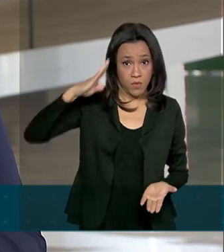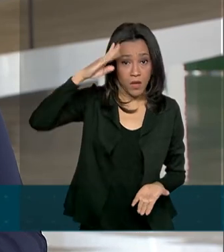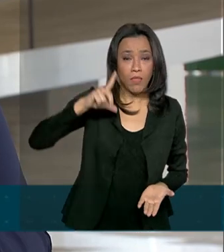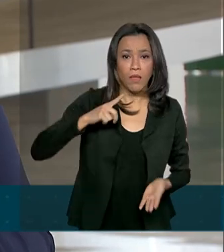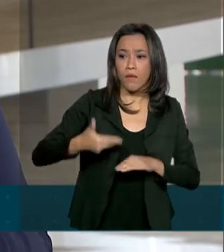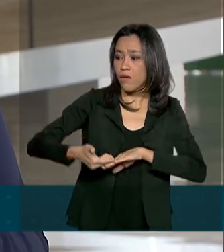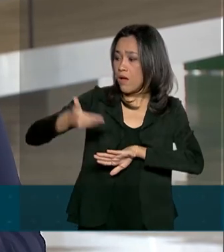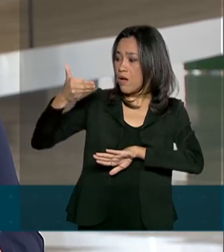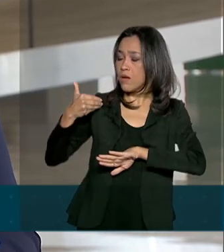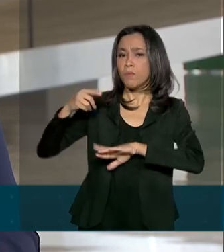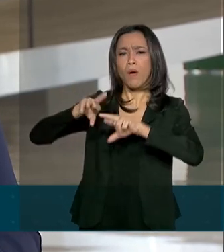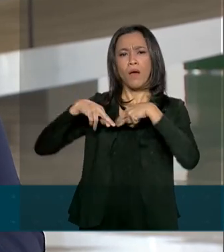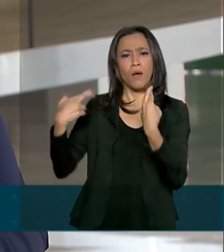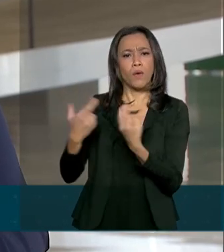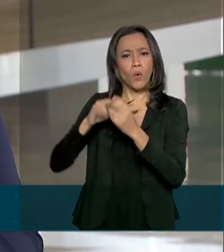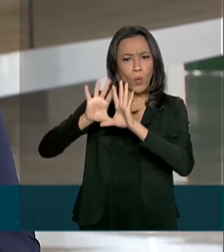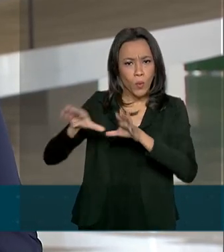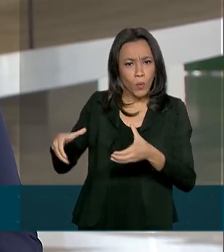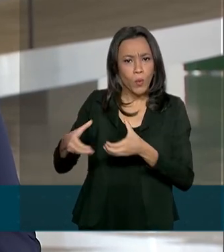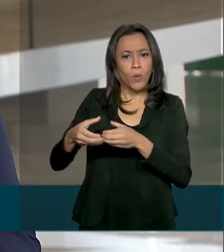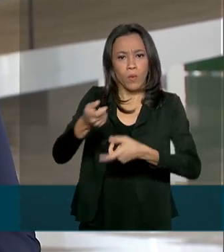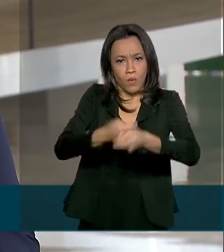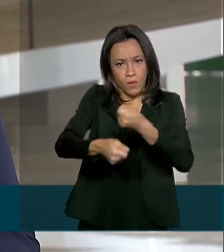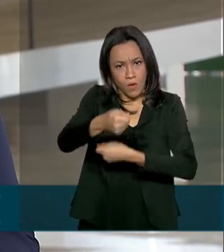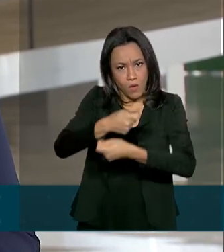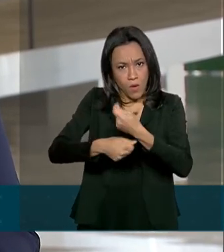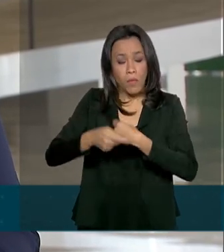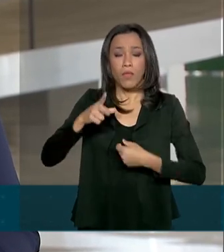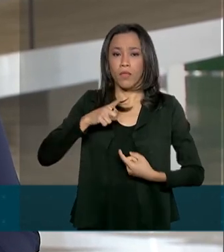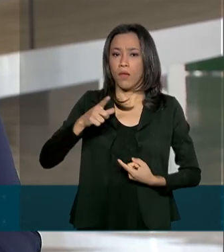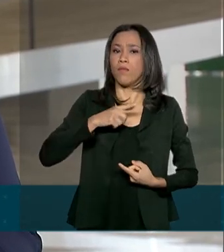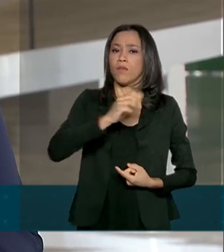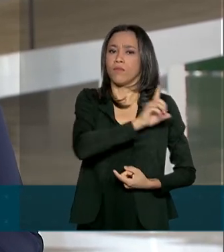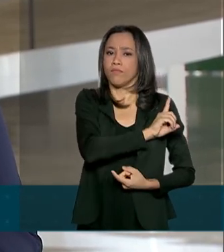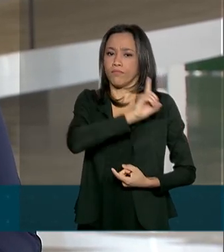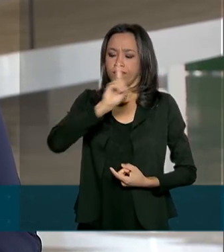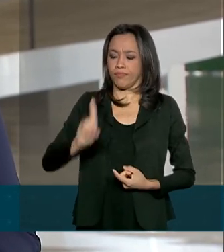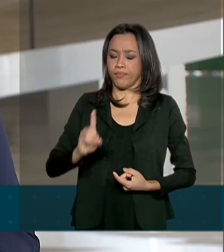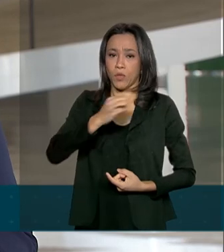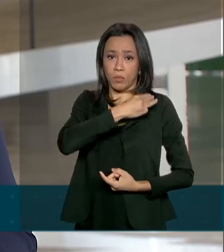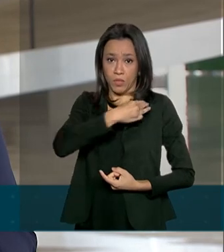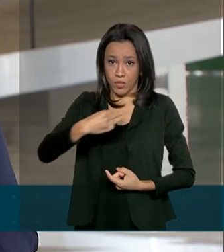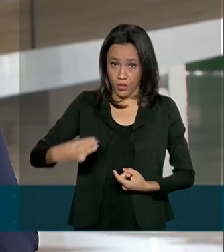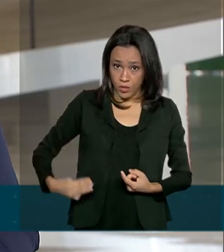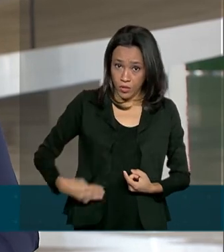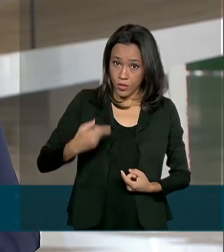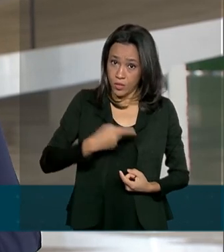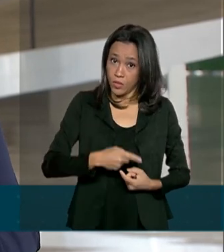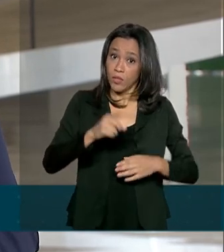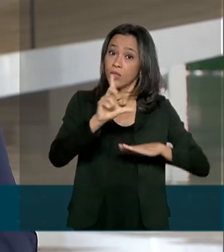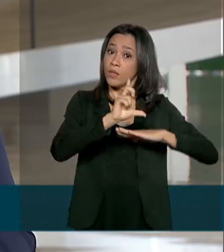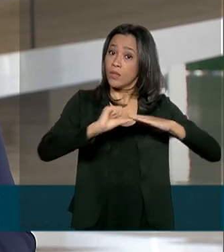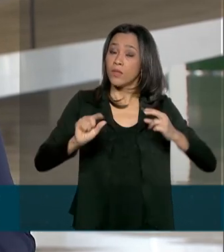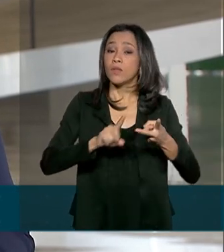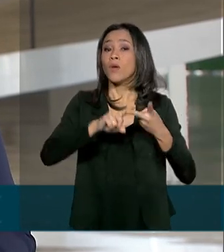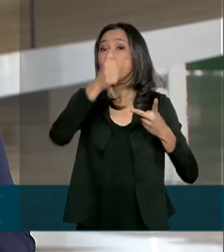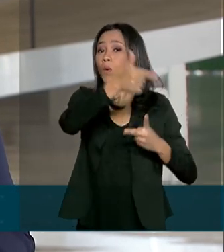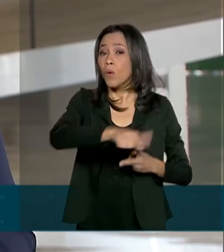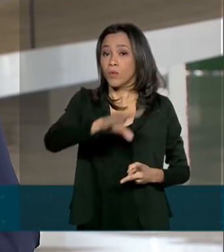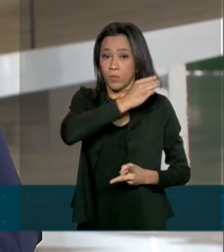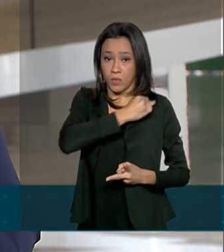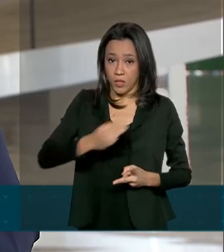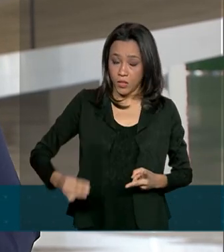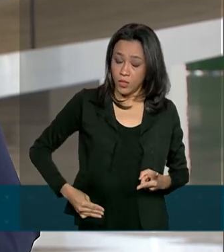teve uma reunião com parte da equipe econômica. Ele se reuniu com o ministro da Casa Civil, Braga Neto, também com o ministro da Cidadania, Onyx